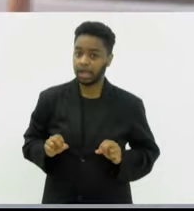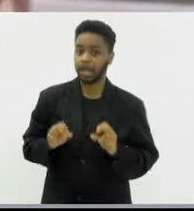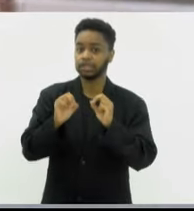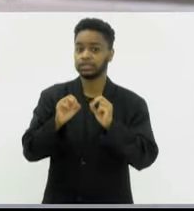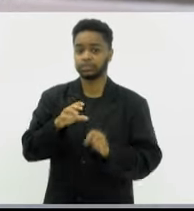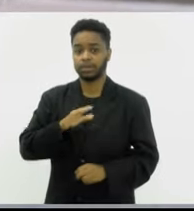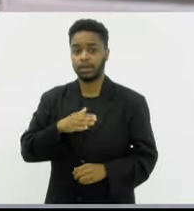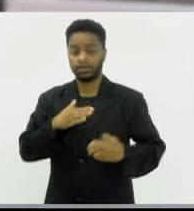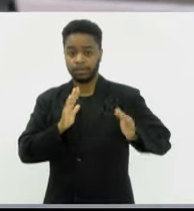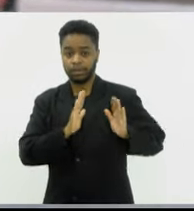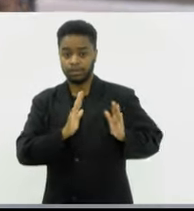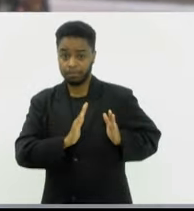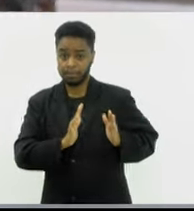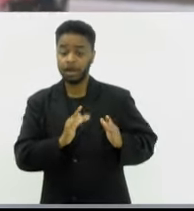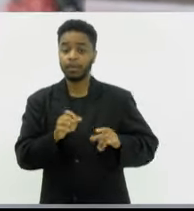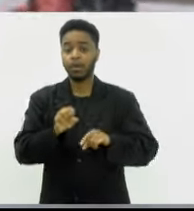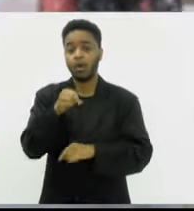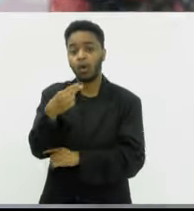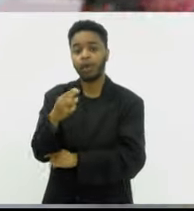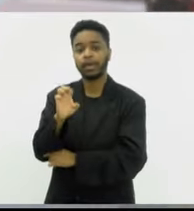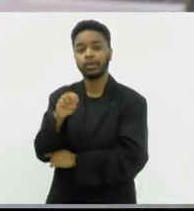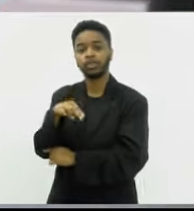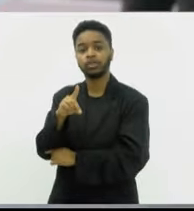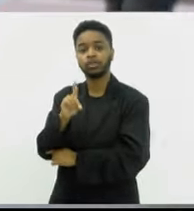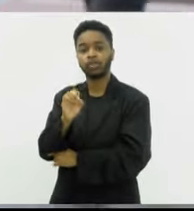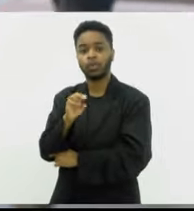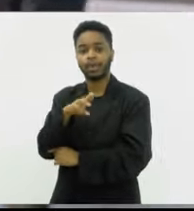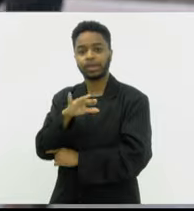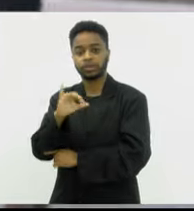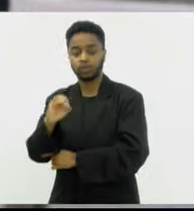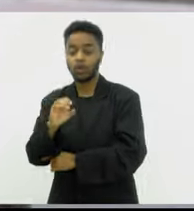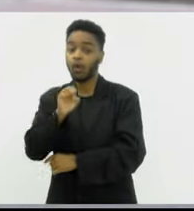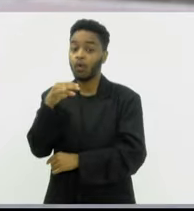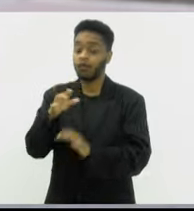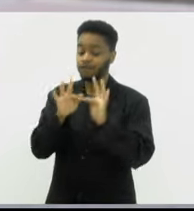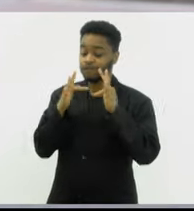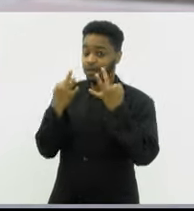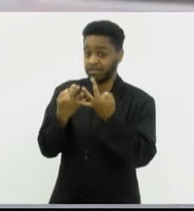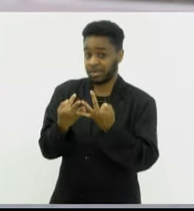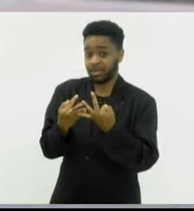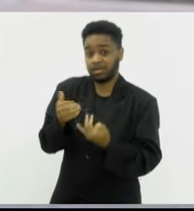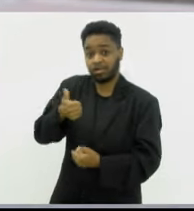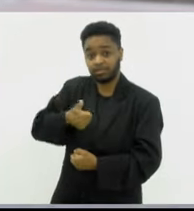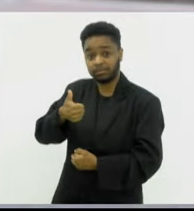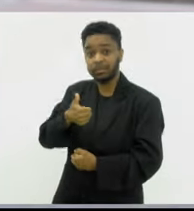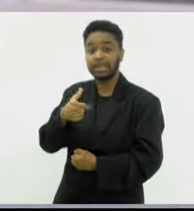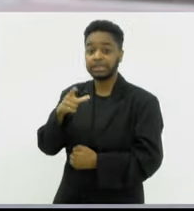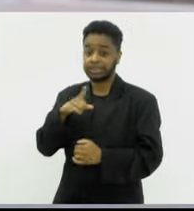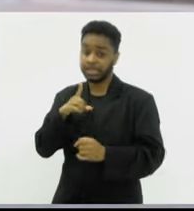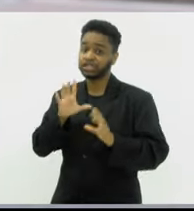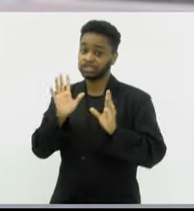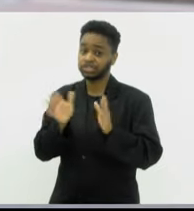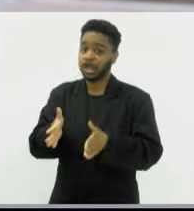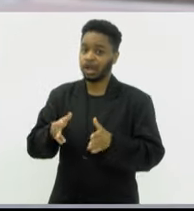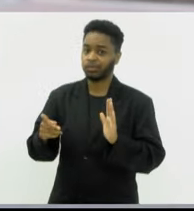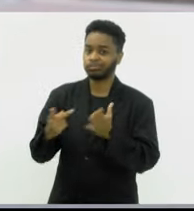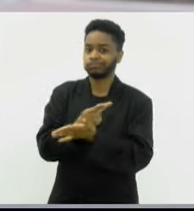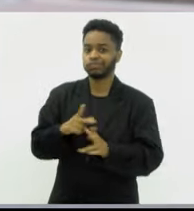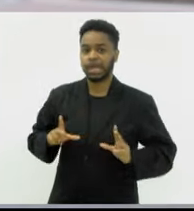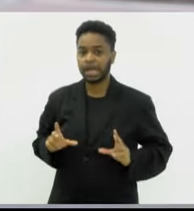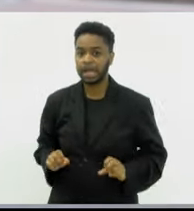câncer de endométrio, mulheres que têm parentes de primeiro grau com câncer de mama antes da menopausa,